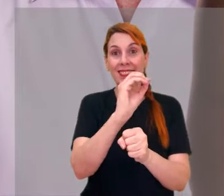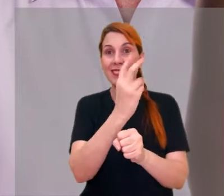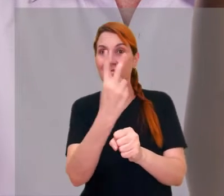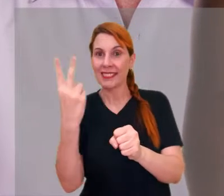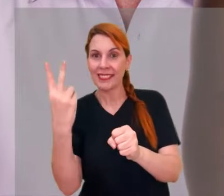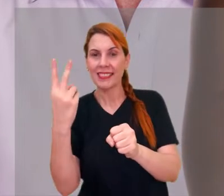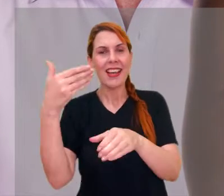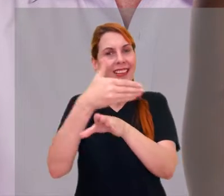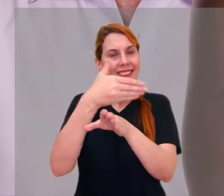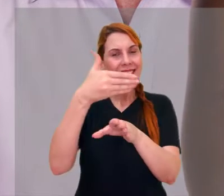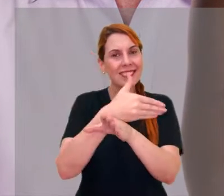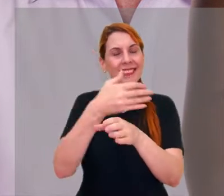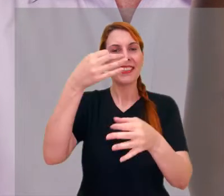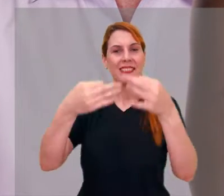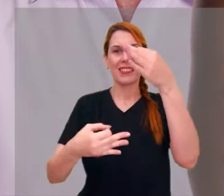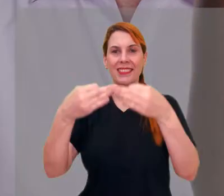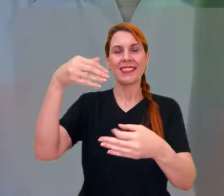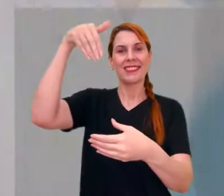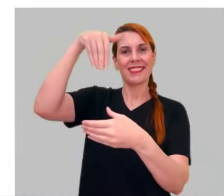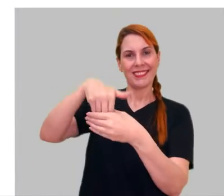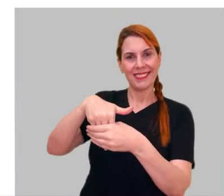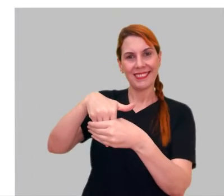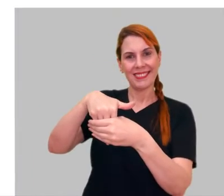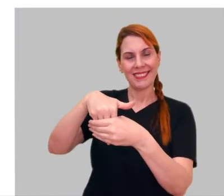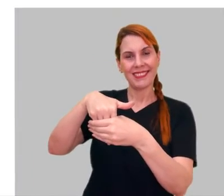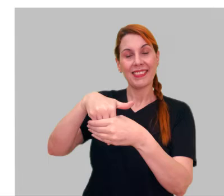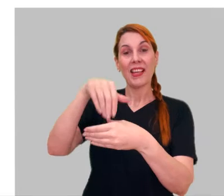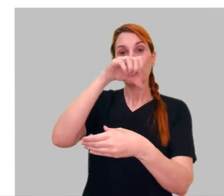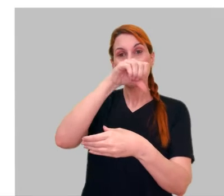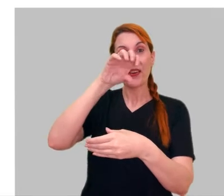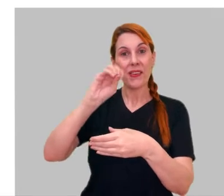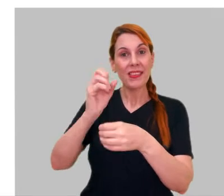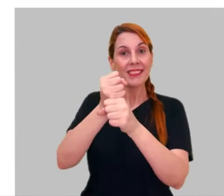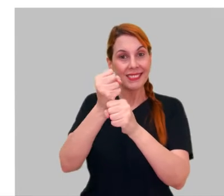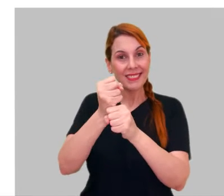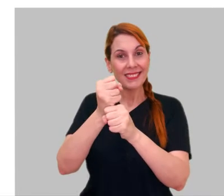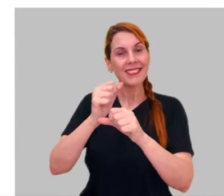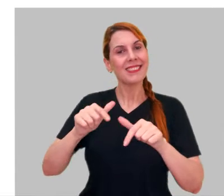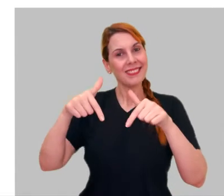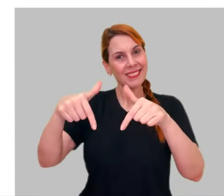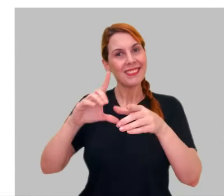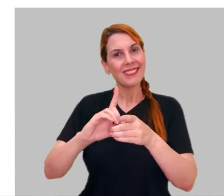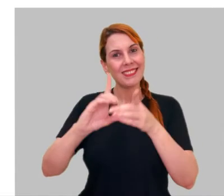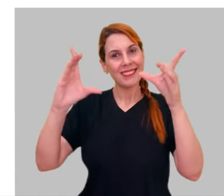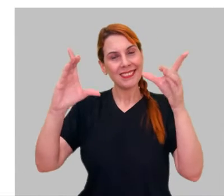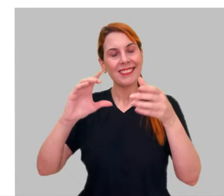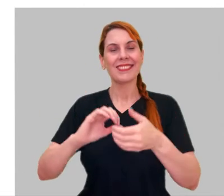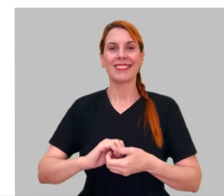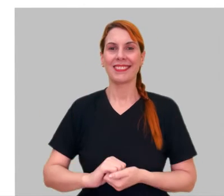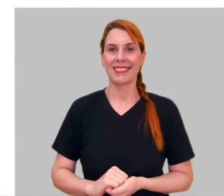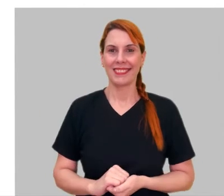2022. Participe. Justiça Eleitoral. Há 90 anos, pela democracia. Tchau.